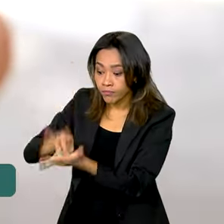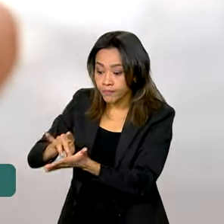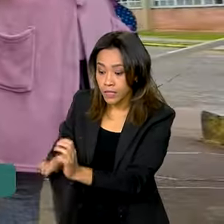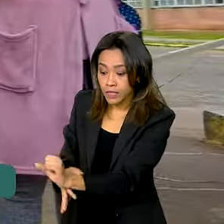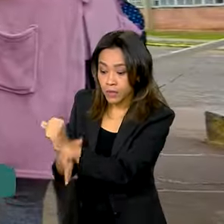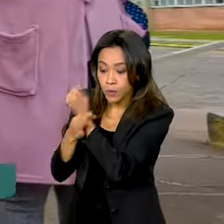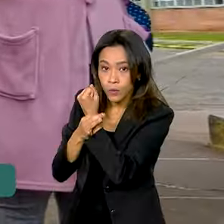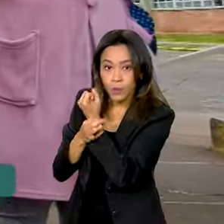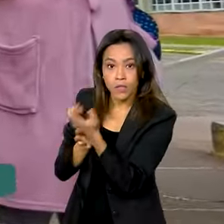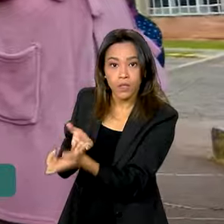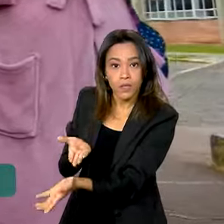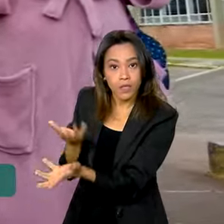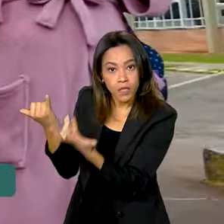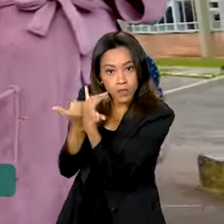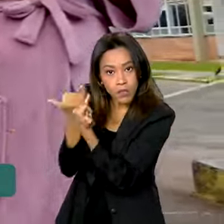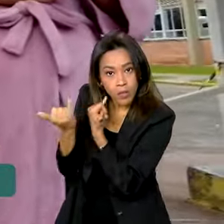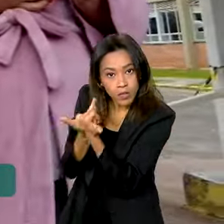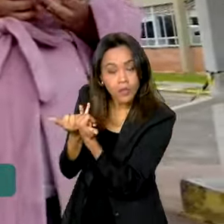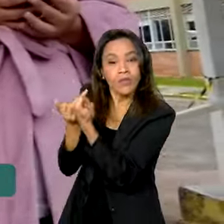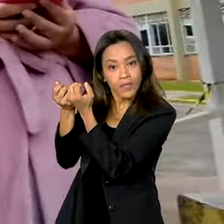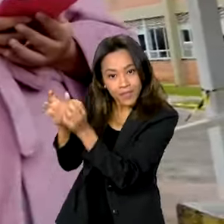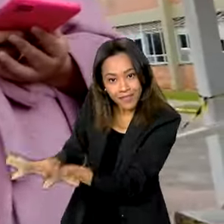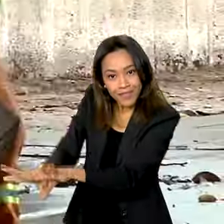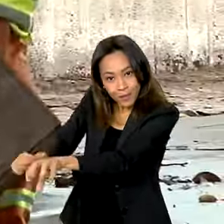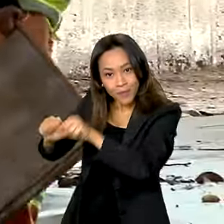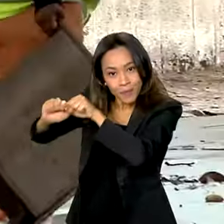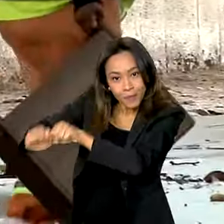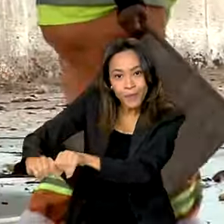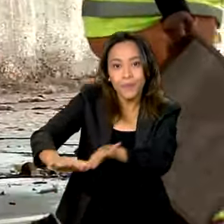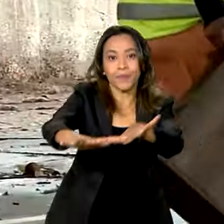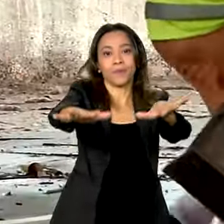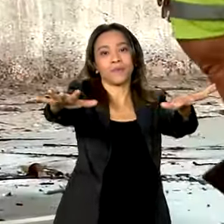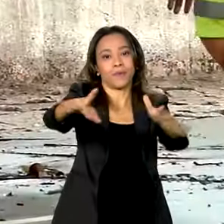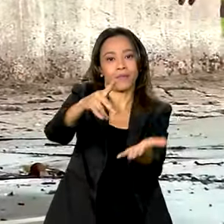oficiais e ajude a espalhar a verdade.